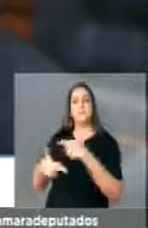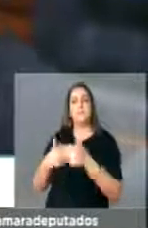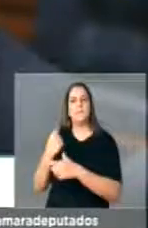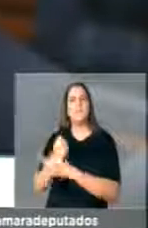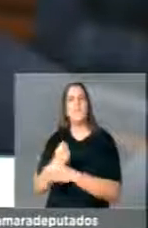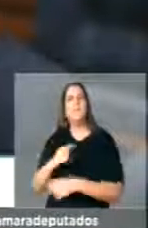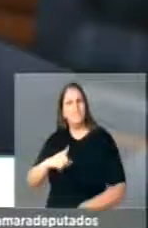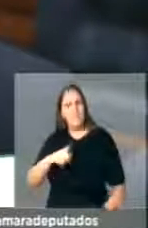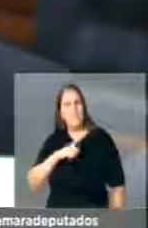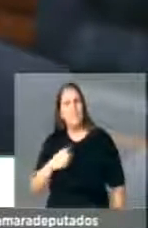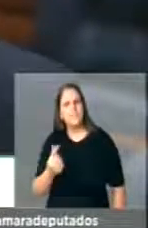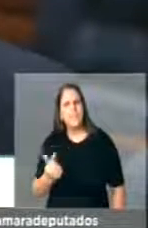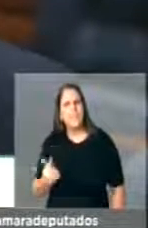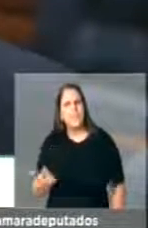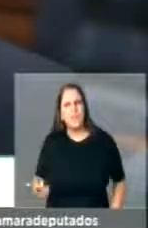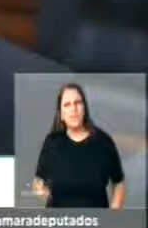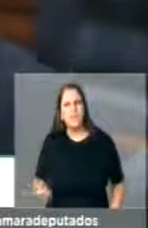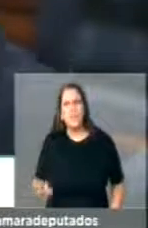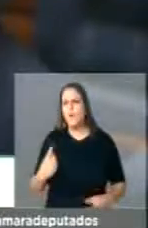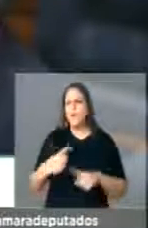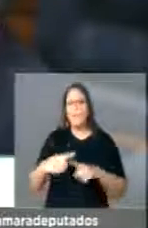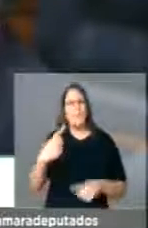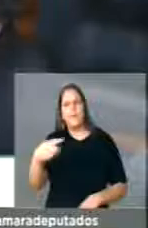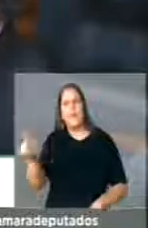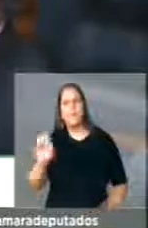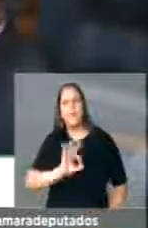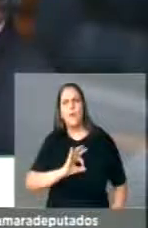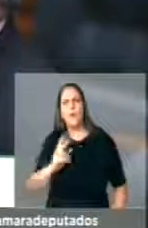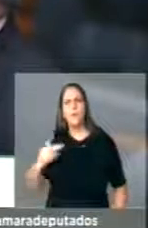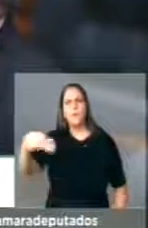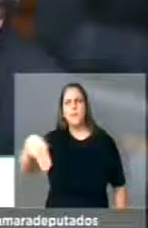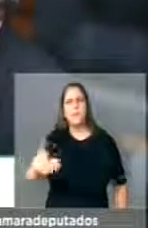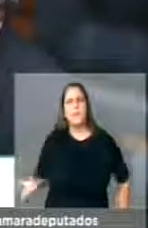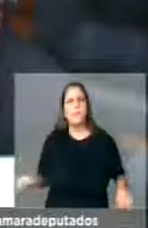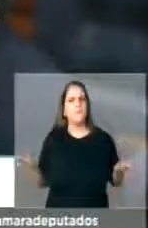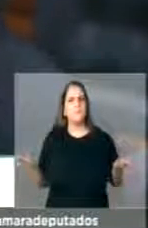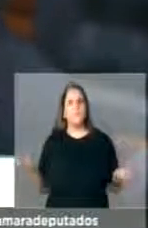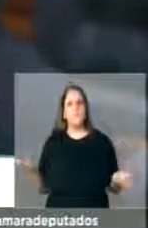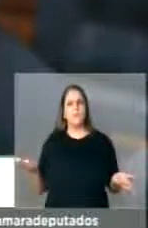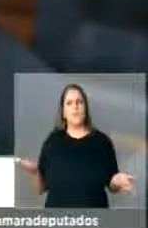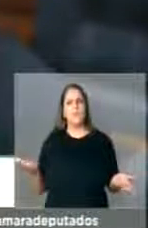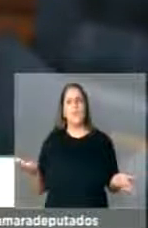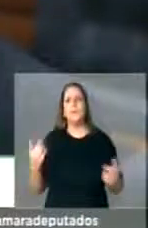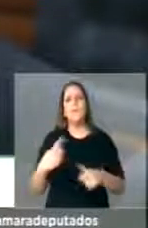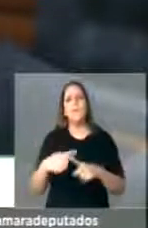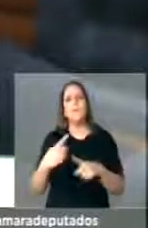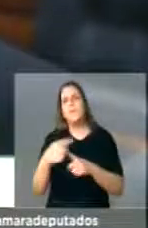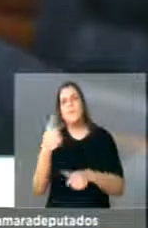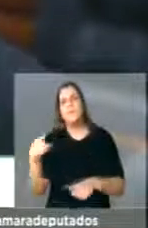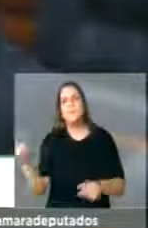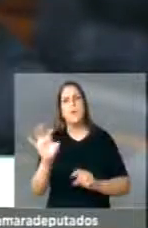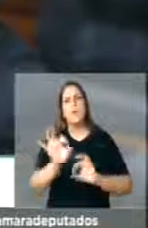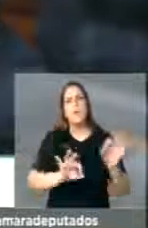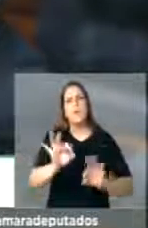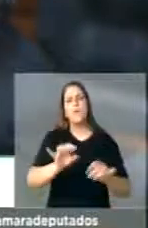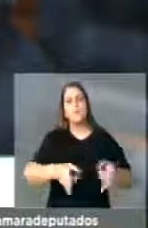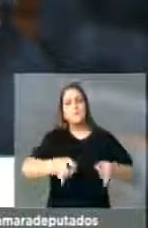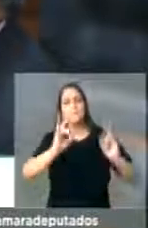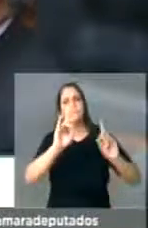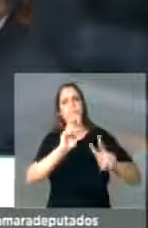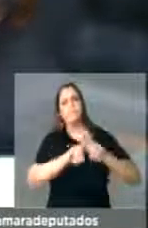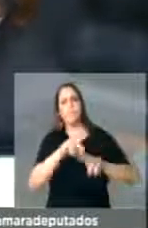por que não dá para a Polícia Militar então? Se tem recursos, por que não manda para o sistema prisional que os agentes